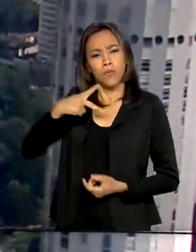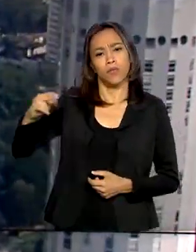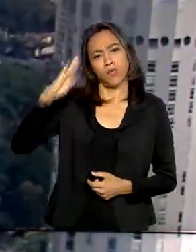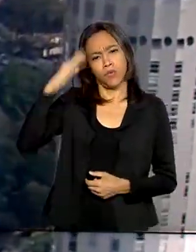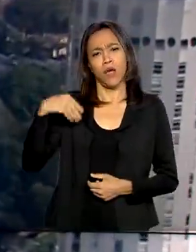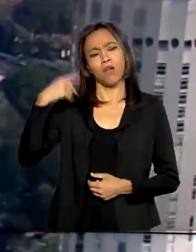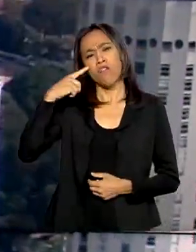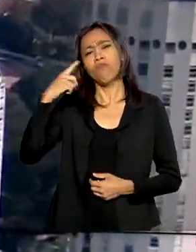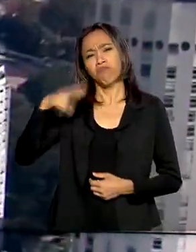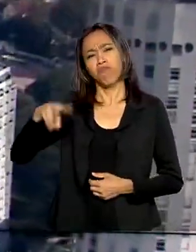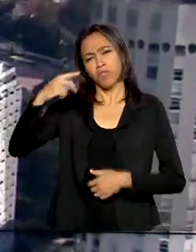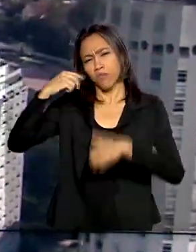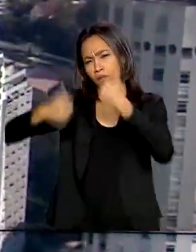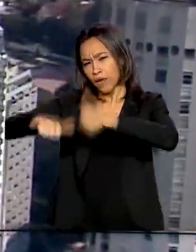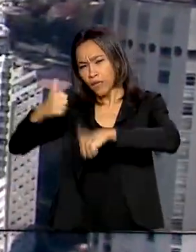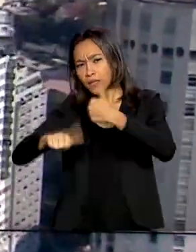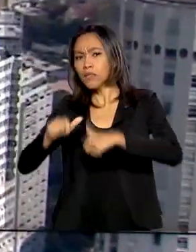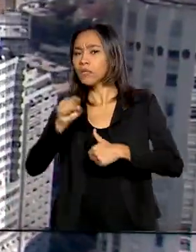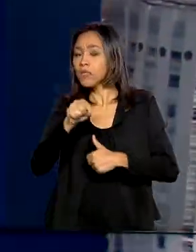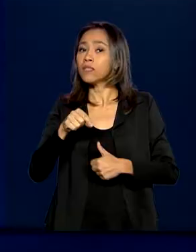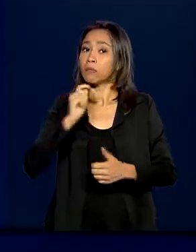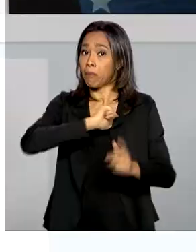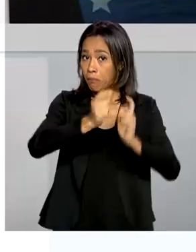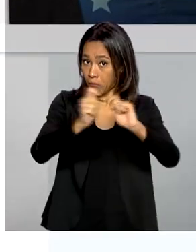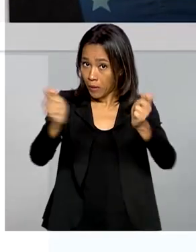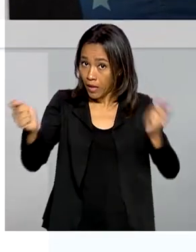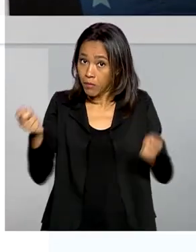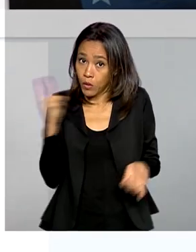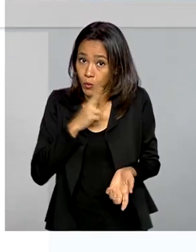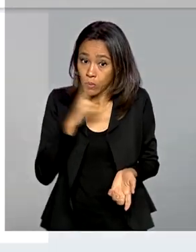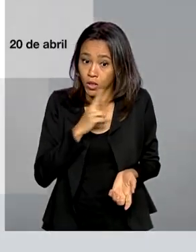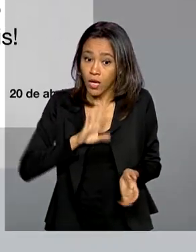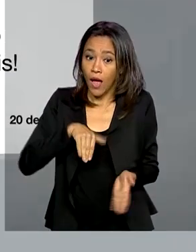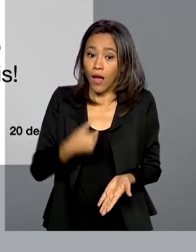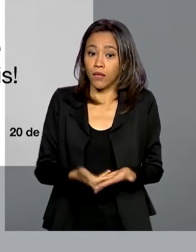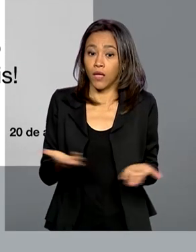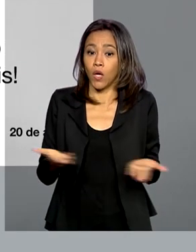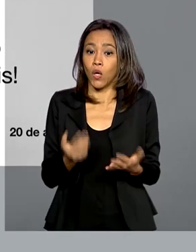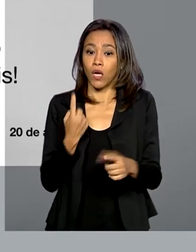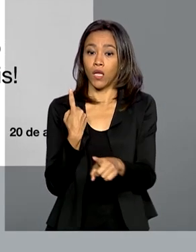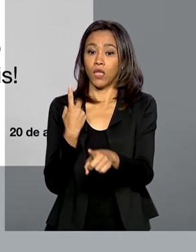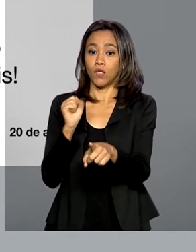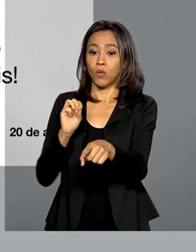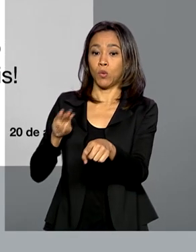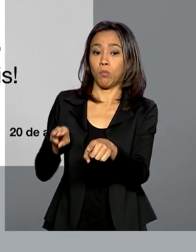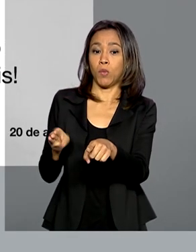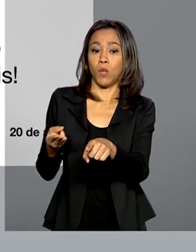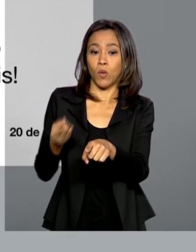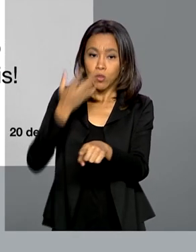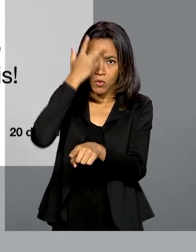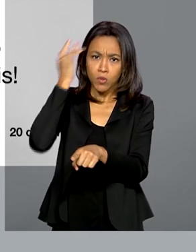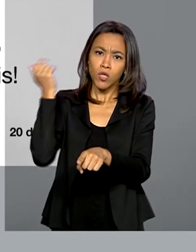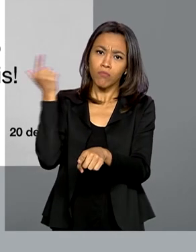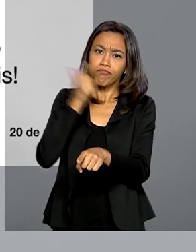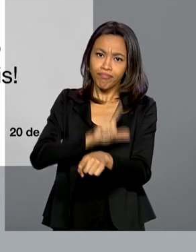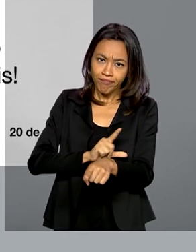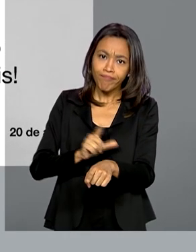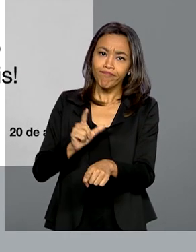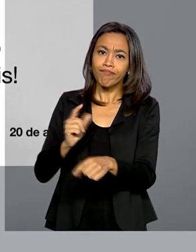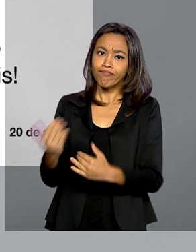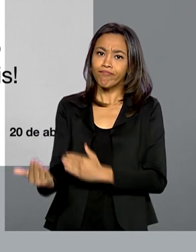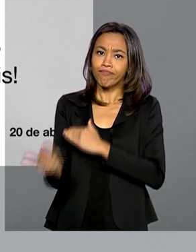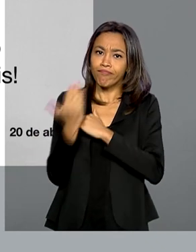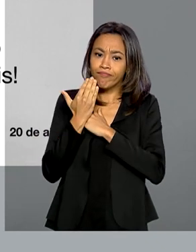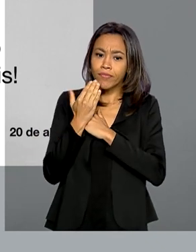sobre o pagamento do auxílio emergencial. Até agora, 18 milhões de brasileiros já foram beneficiados, num